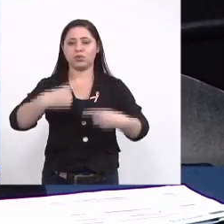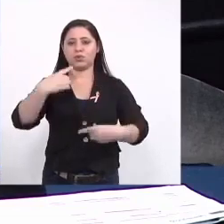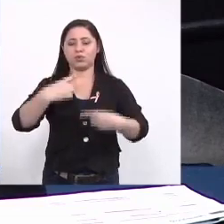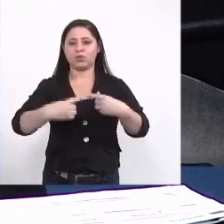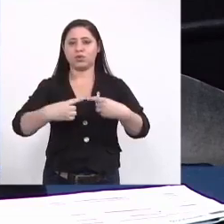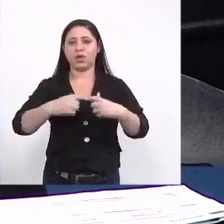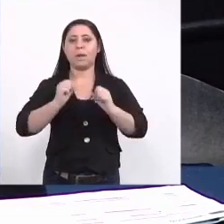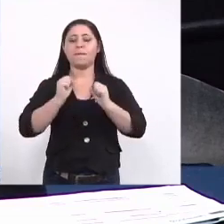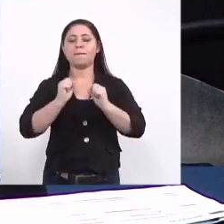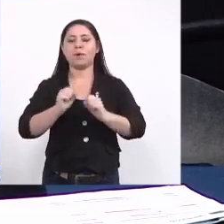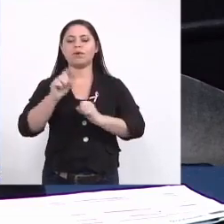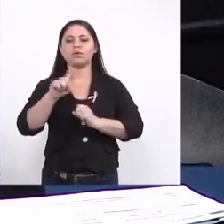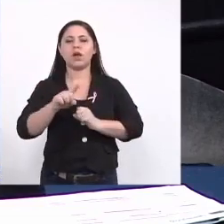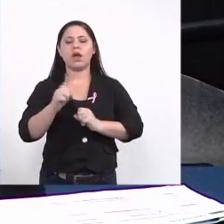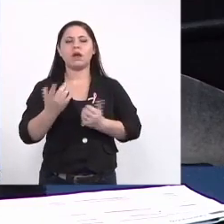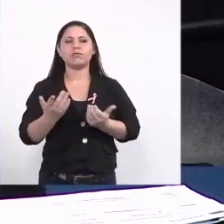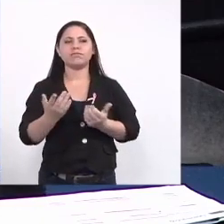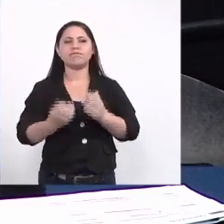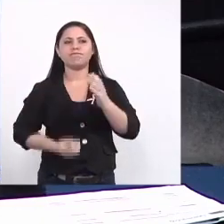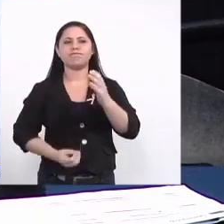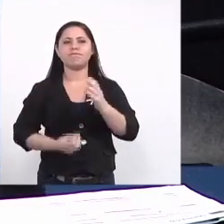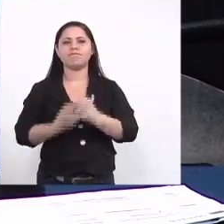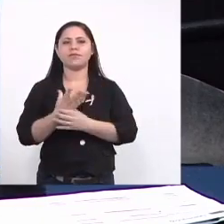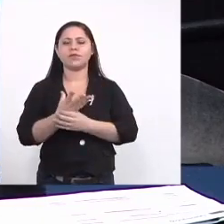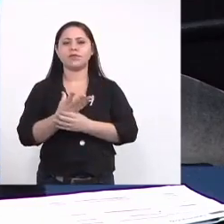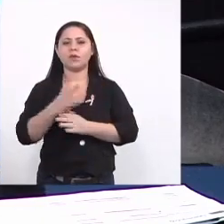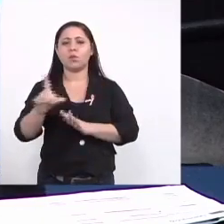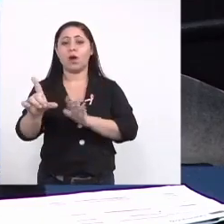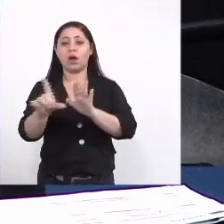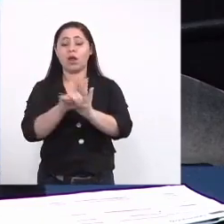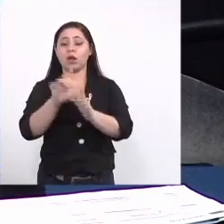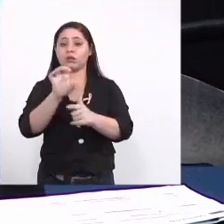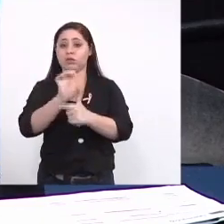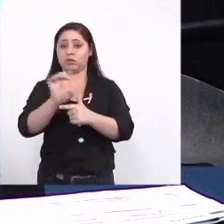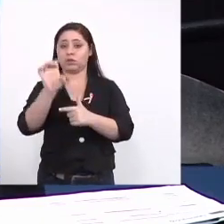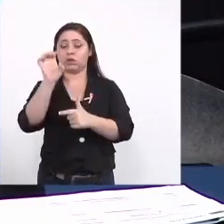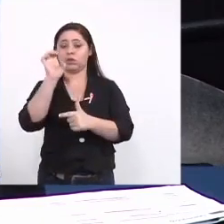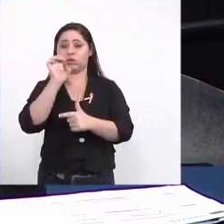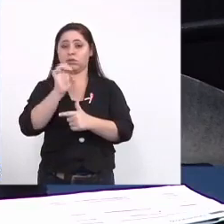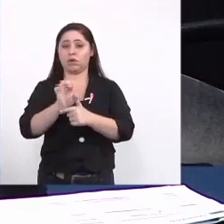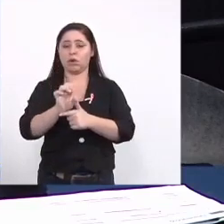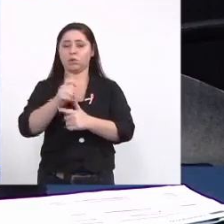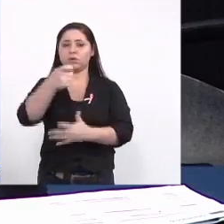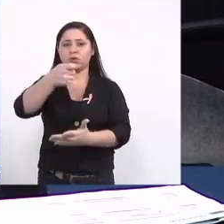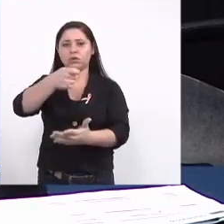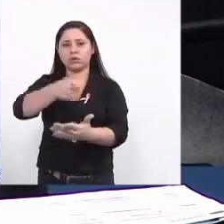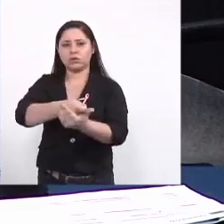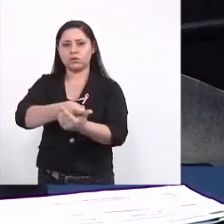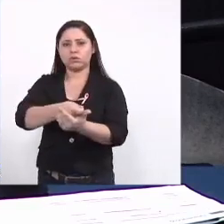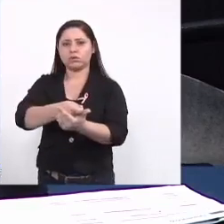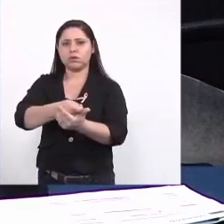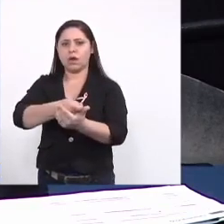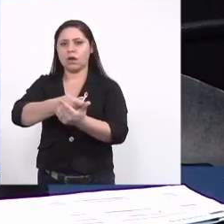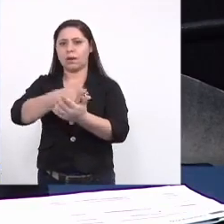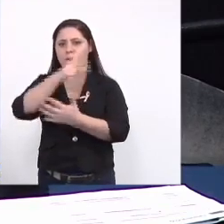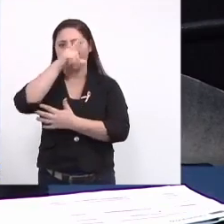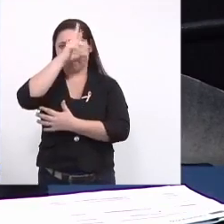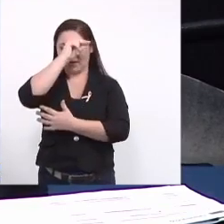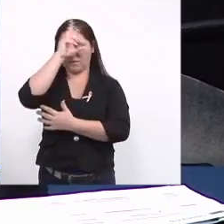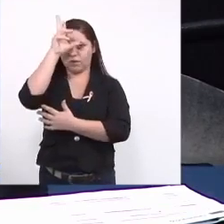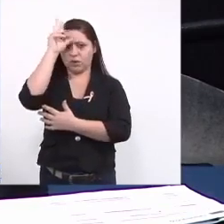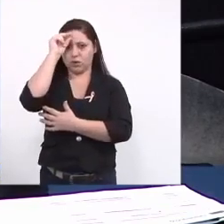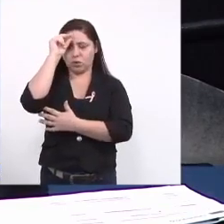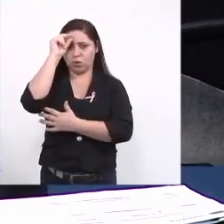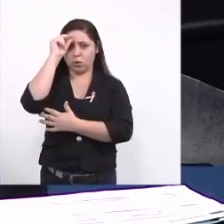possibilidade de se criar então uma lei estadual que obrigue as prefeituras a